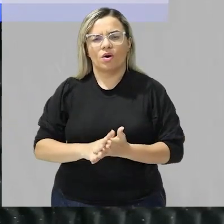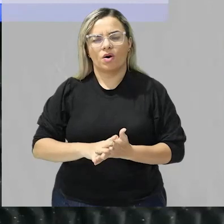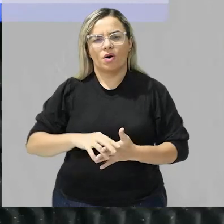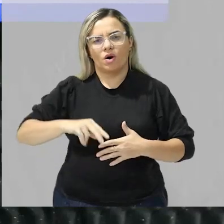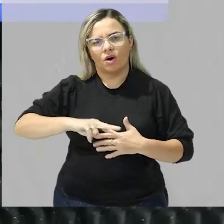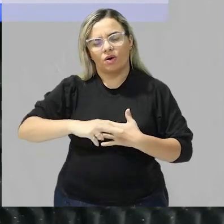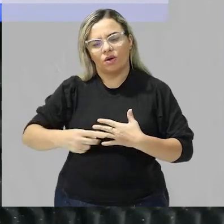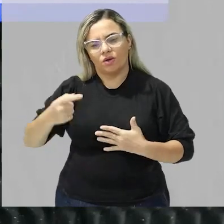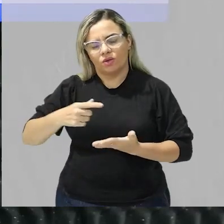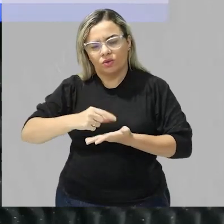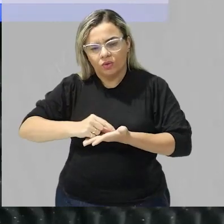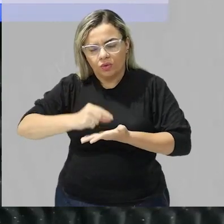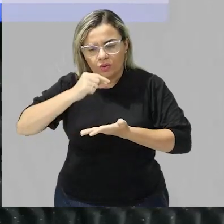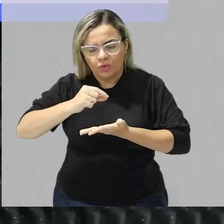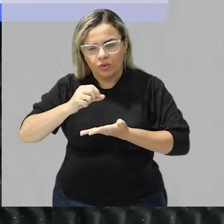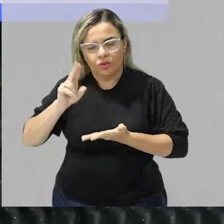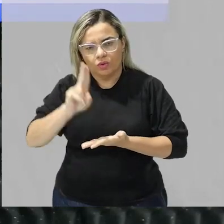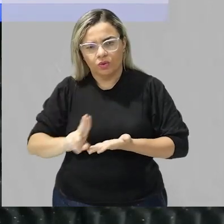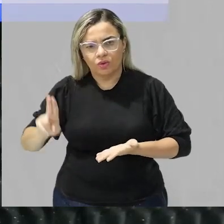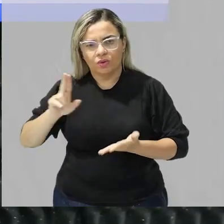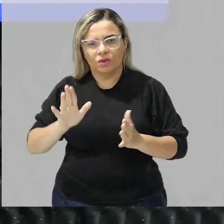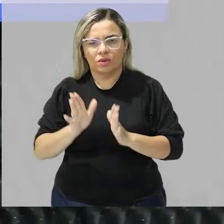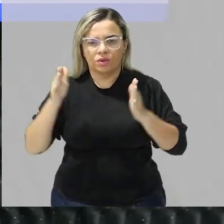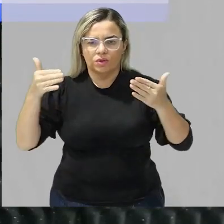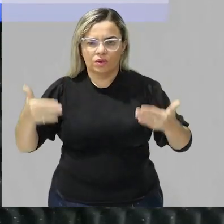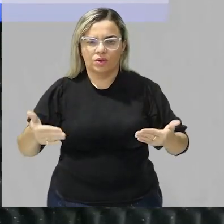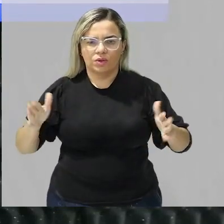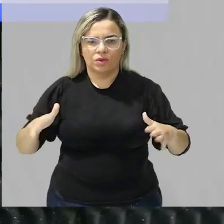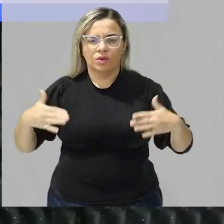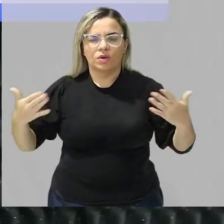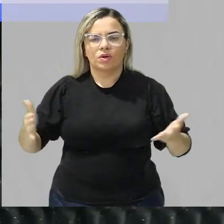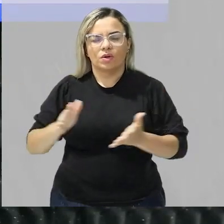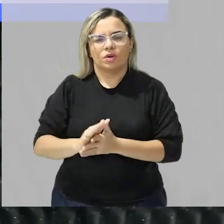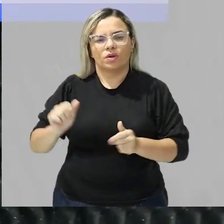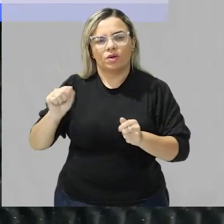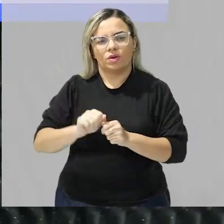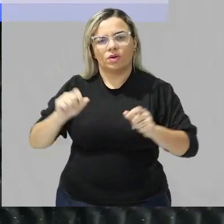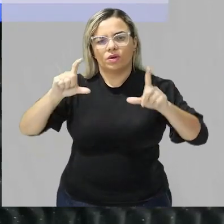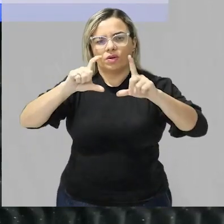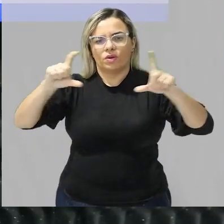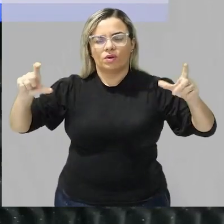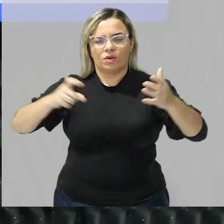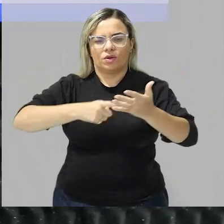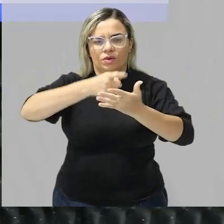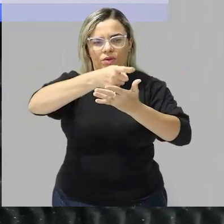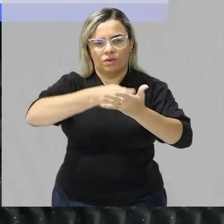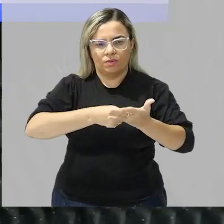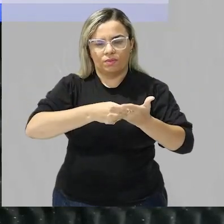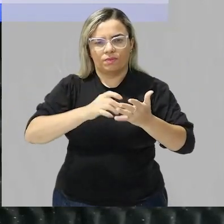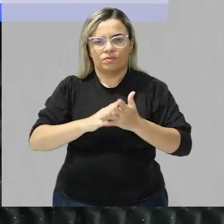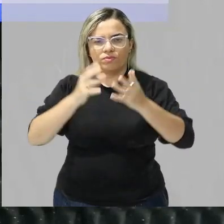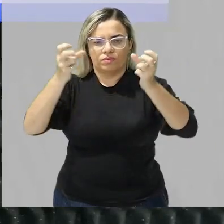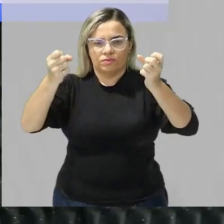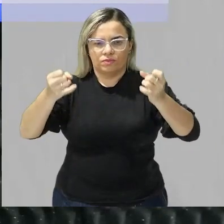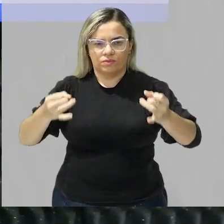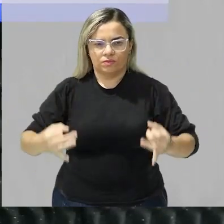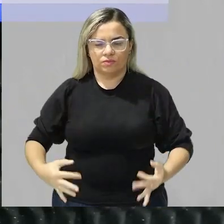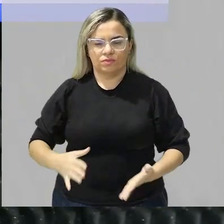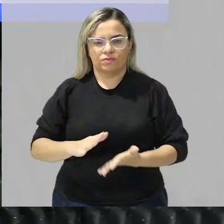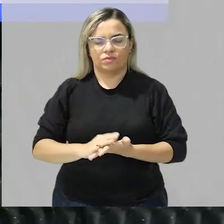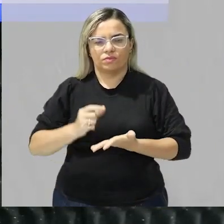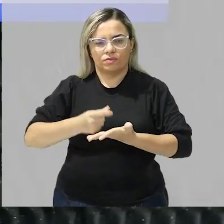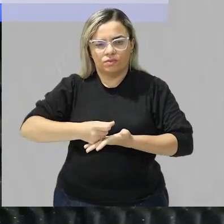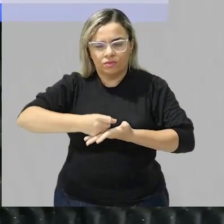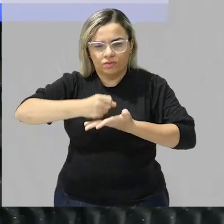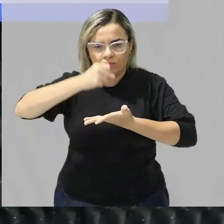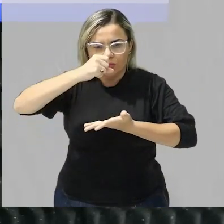bastante atenção vamos ver o que que o medicamento faz lá no anunciado está dizendo ele diz o seguinte ó medicamento que